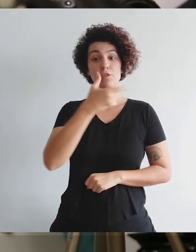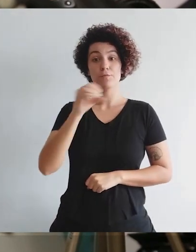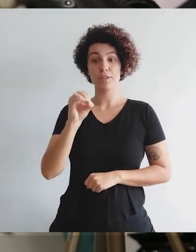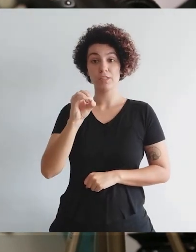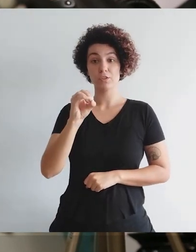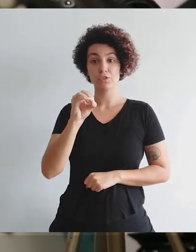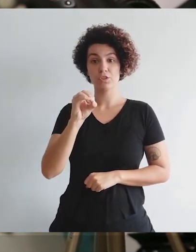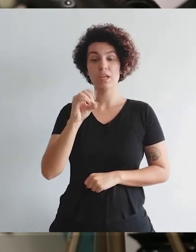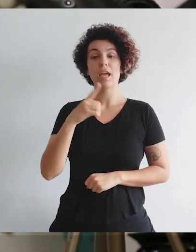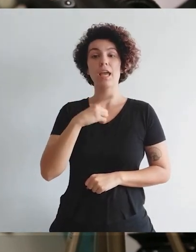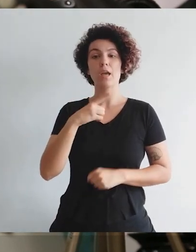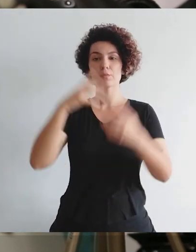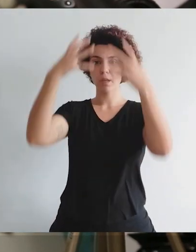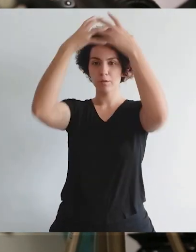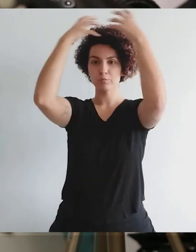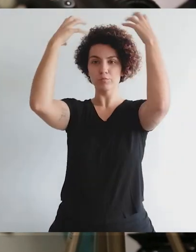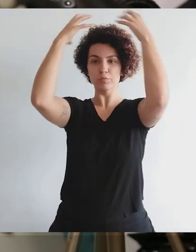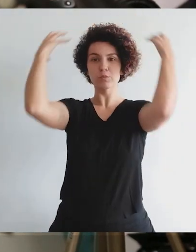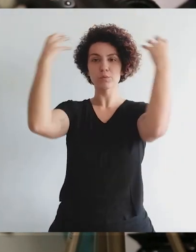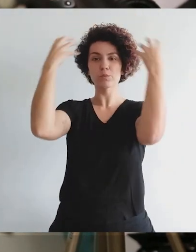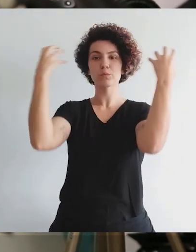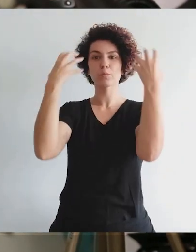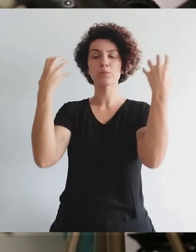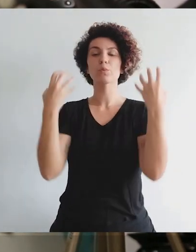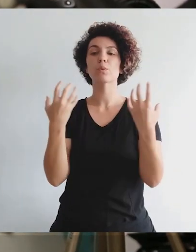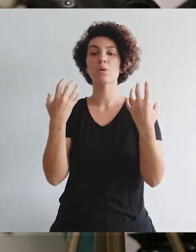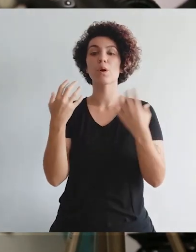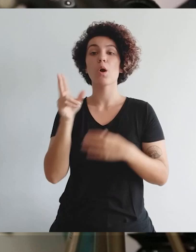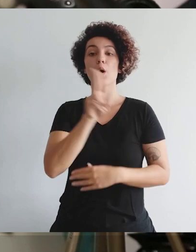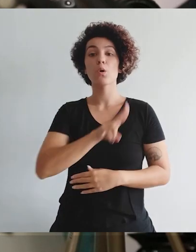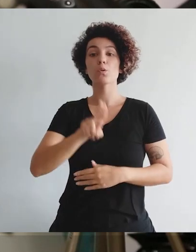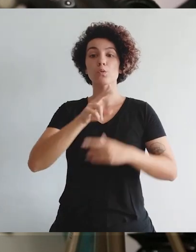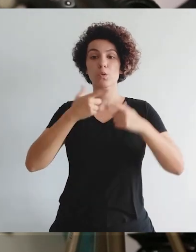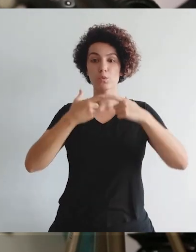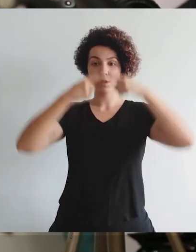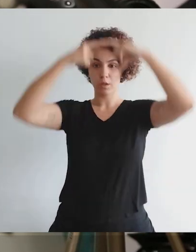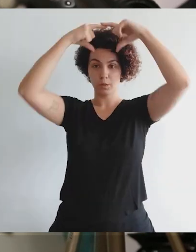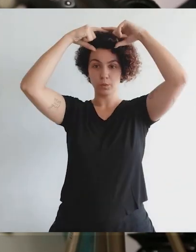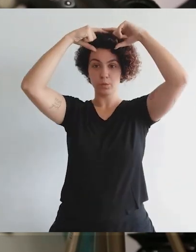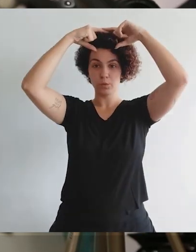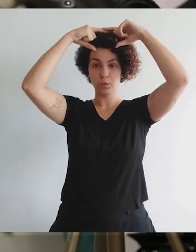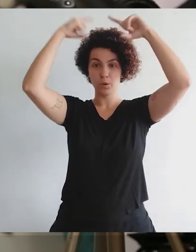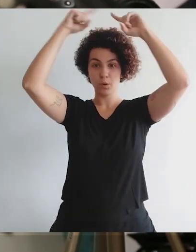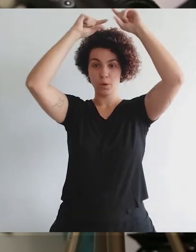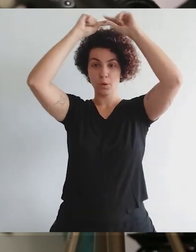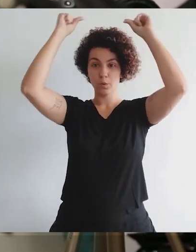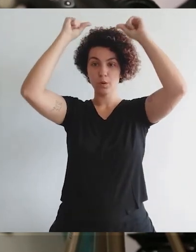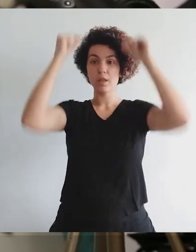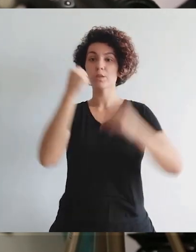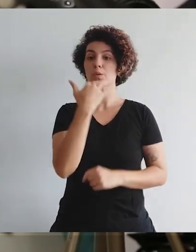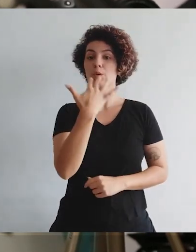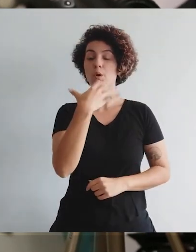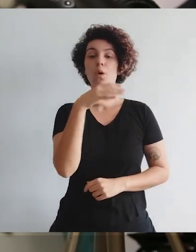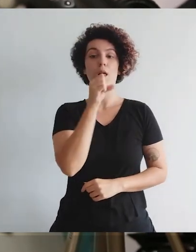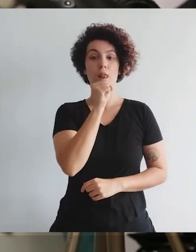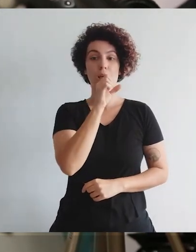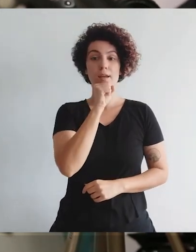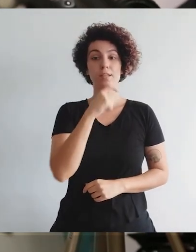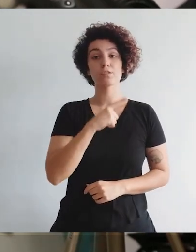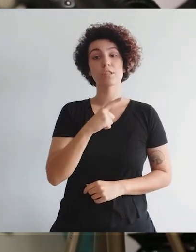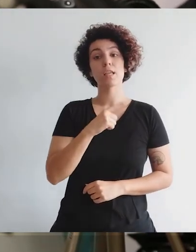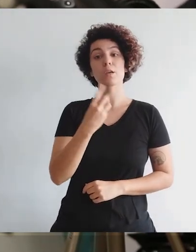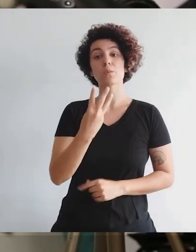Eu tenho os cabelos crespos, cachados. Uso um lenço da cor laranja.